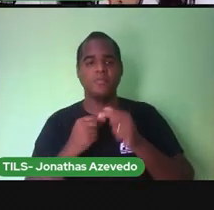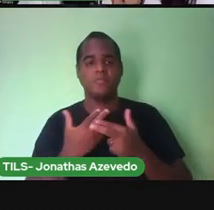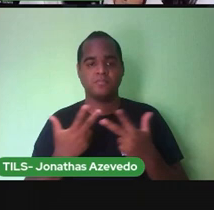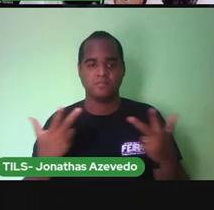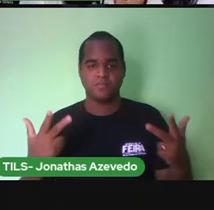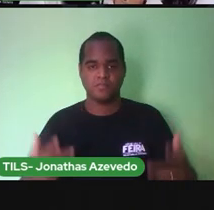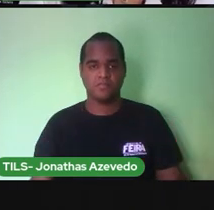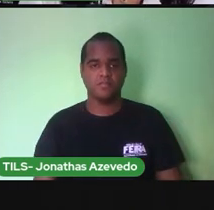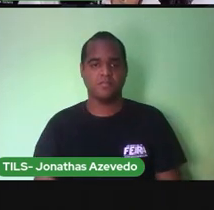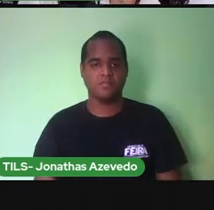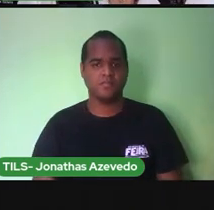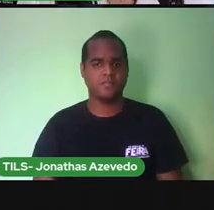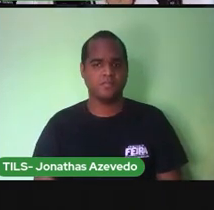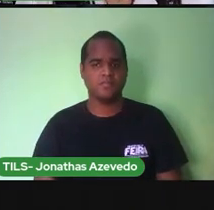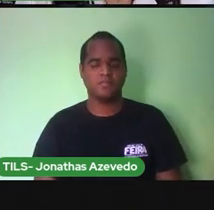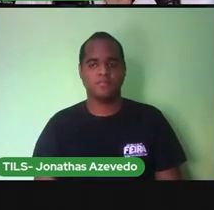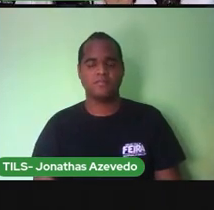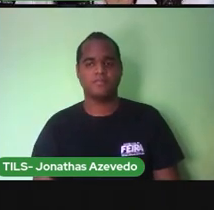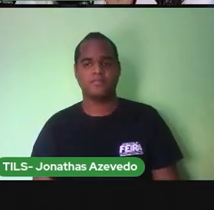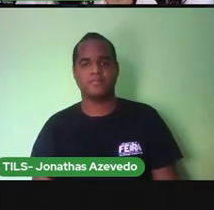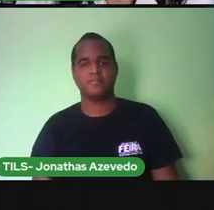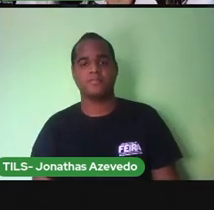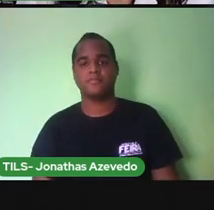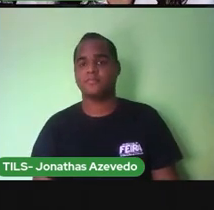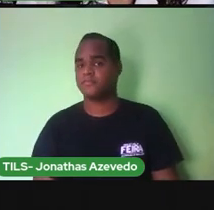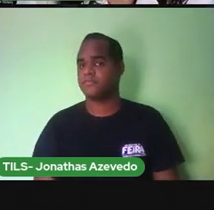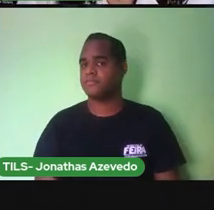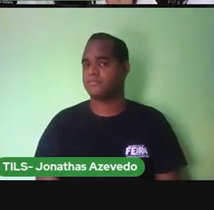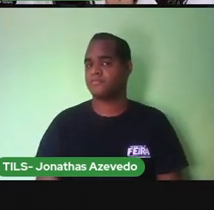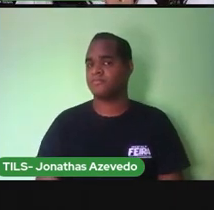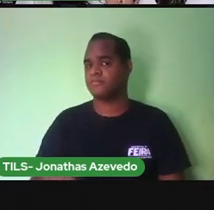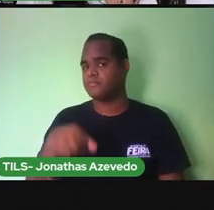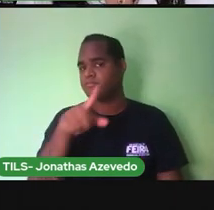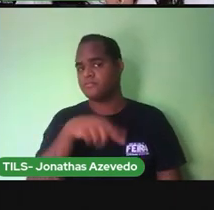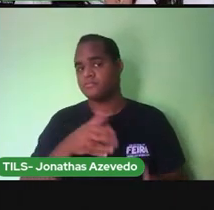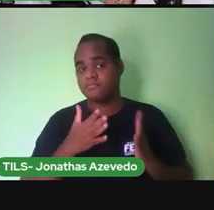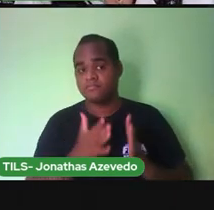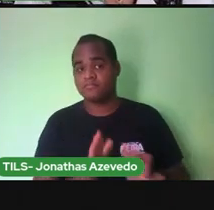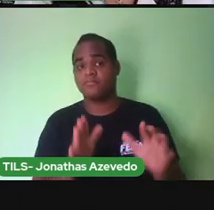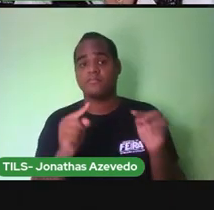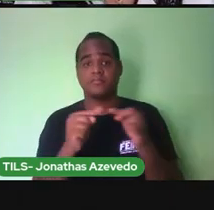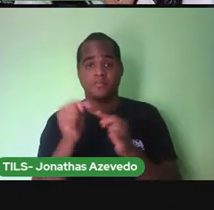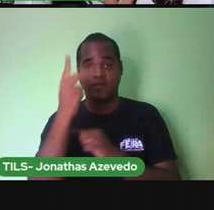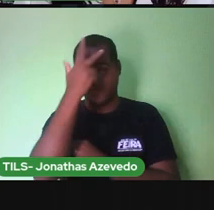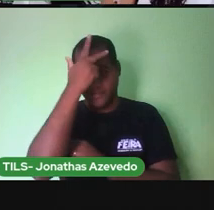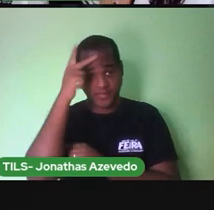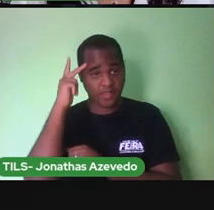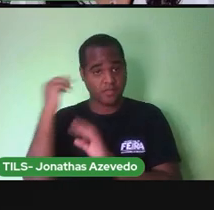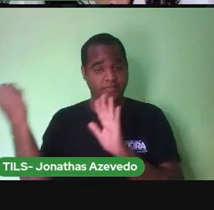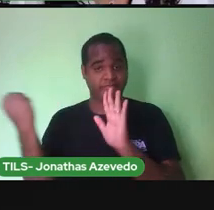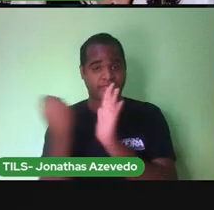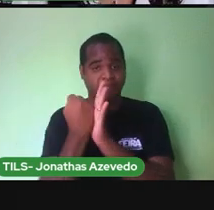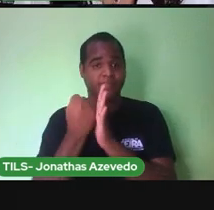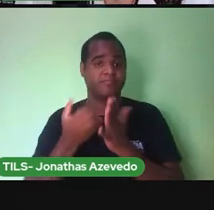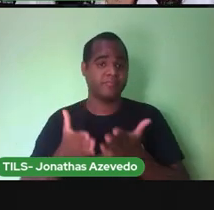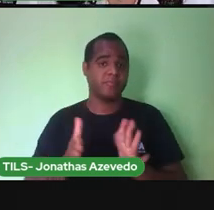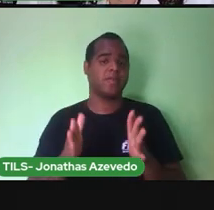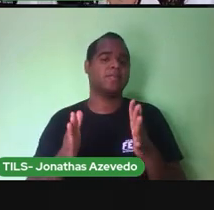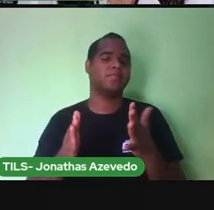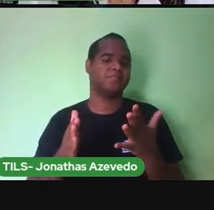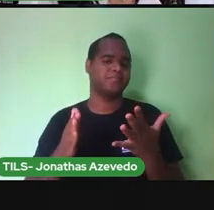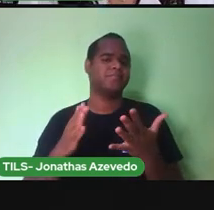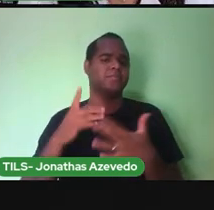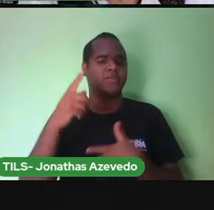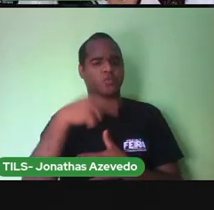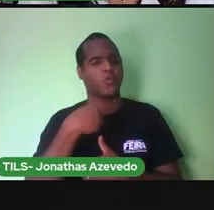Quando nascemos, todas as informações são registradas na certidão de nascimento. E isso nós já